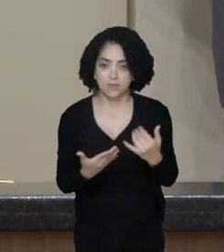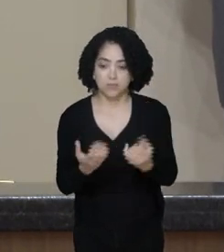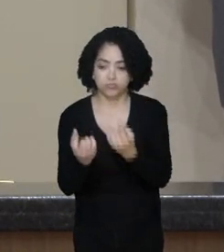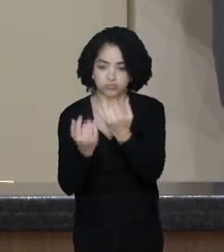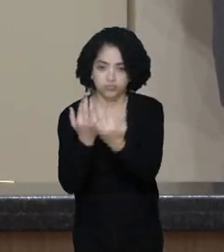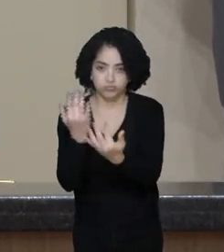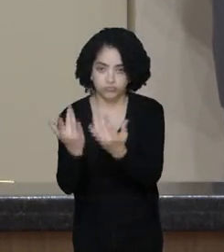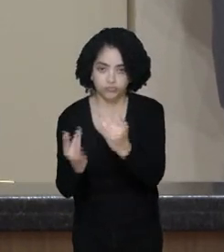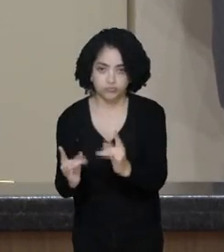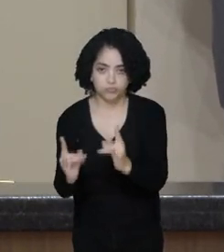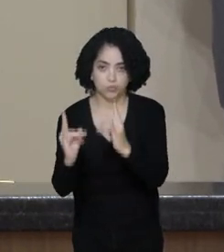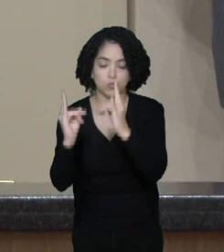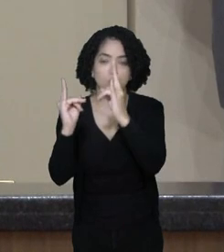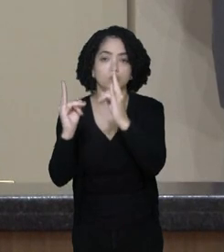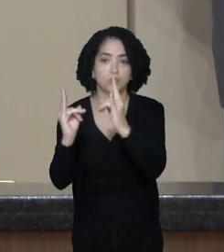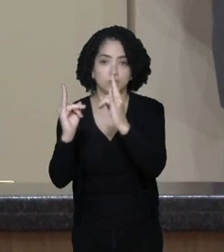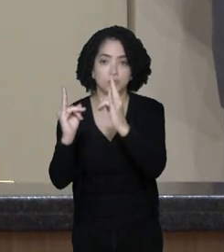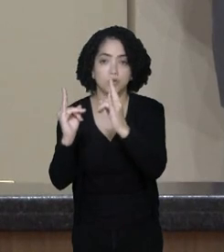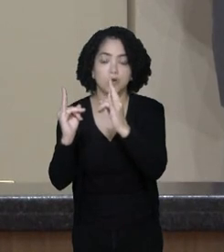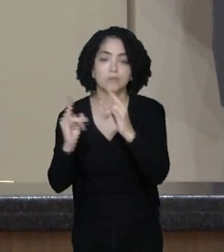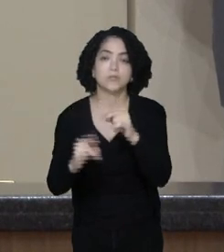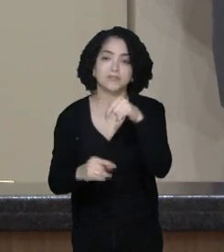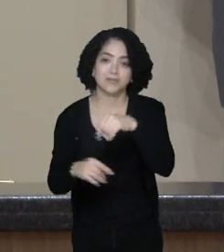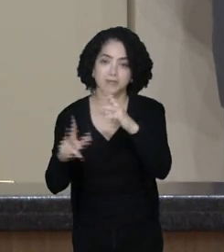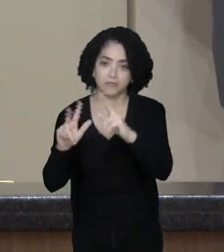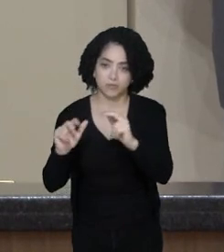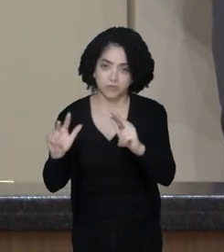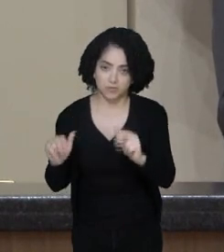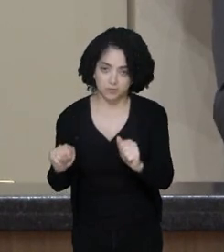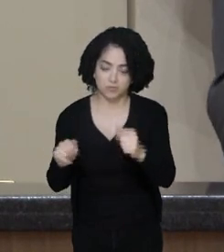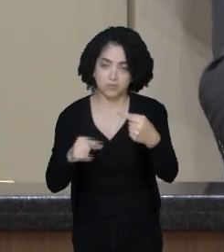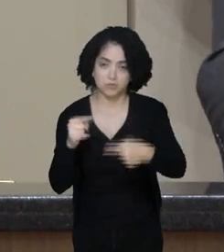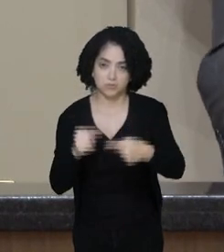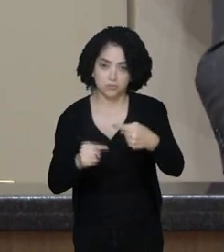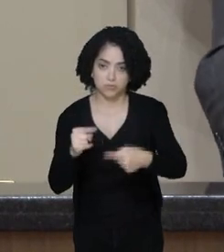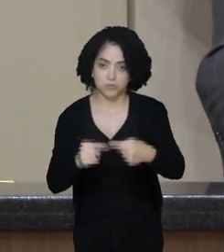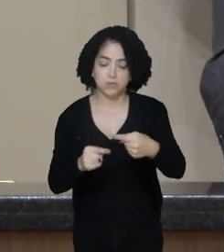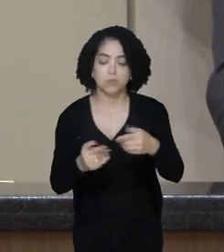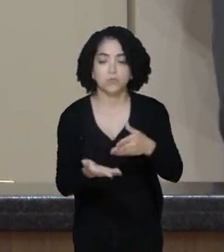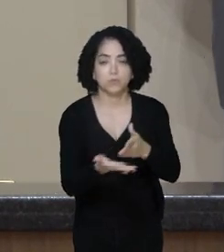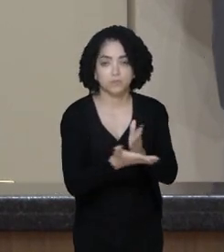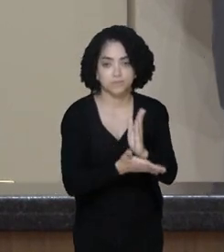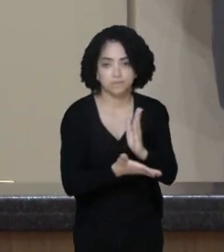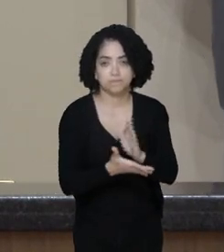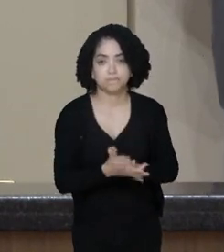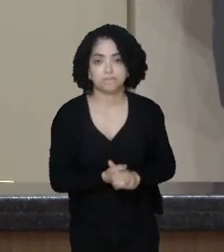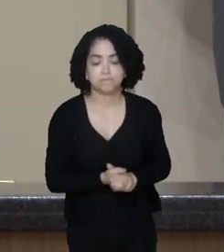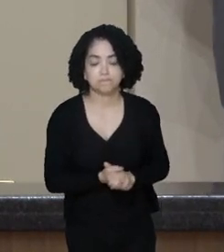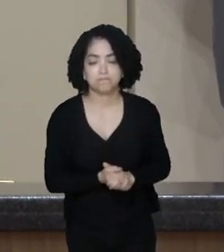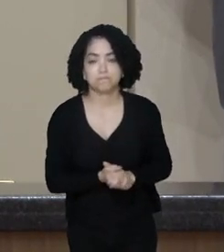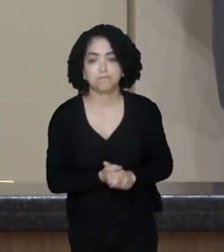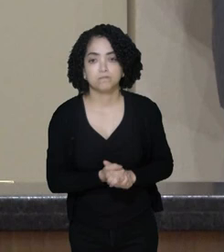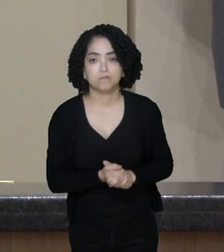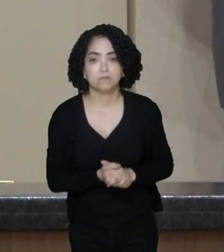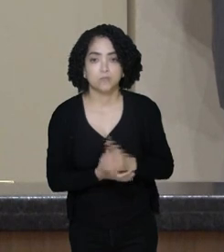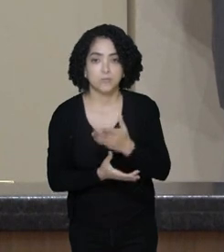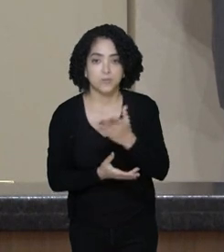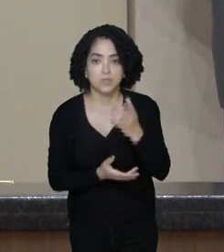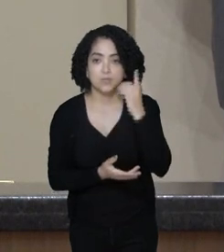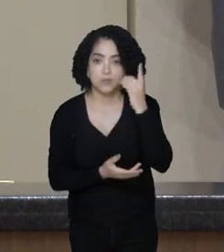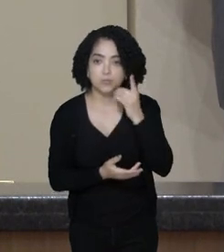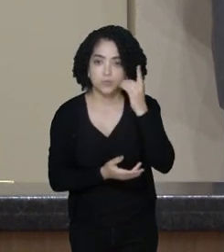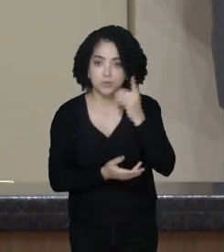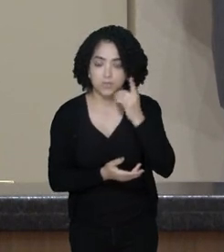condomínio residencial no município de Florianópolis. Em discussão, não havendo votação, está aprovado. Deputado Felipe Estevam,